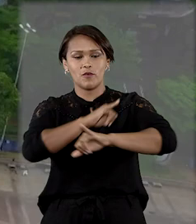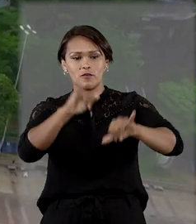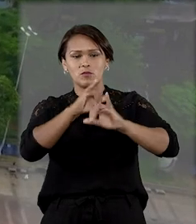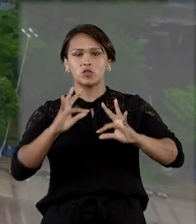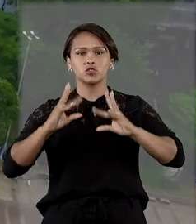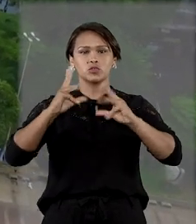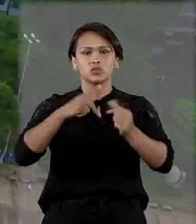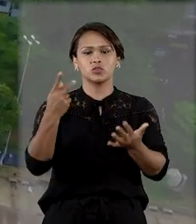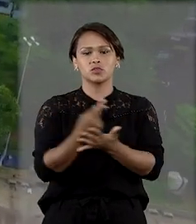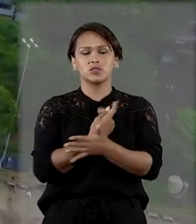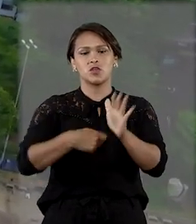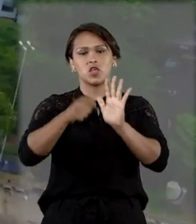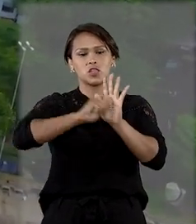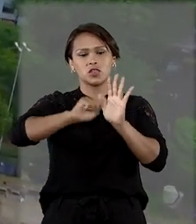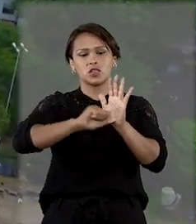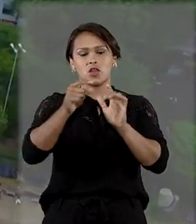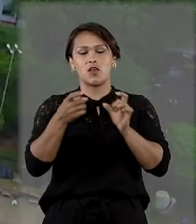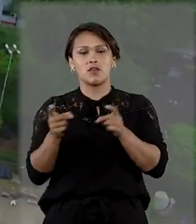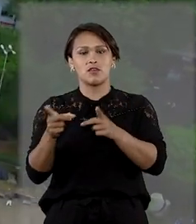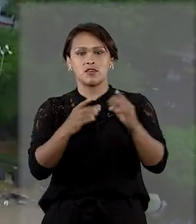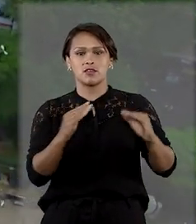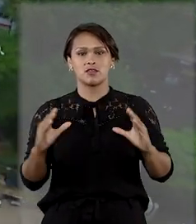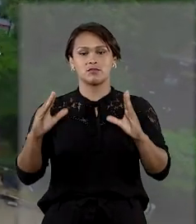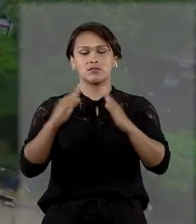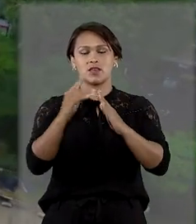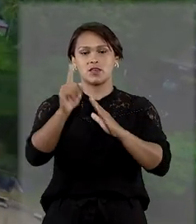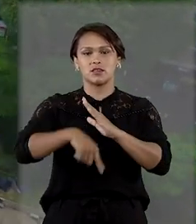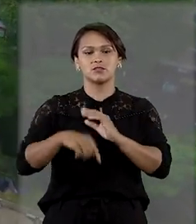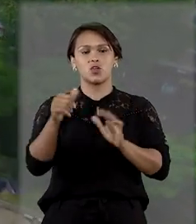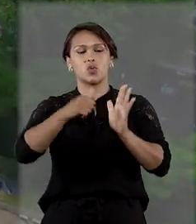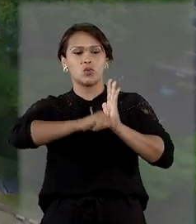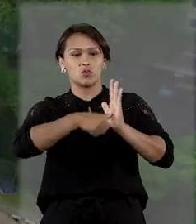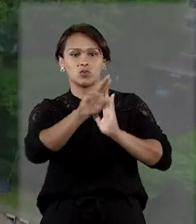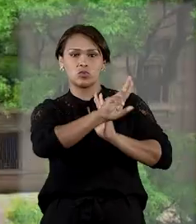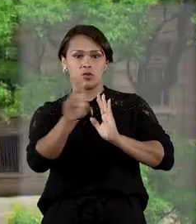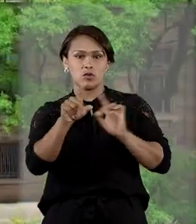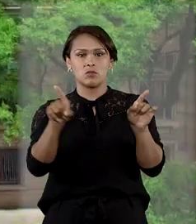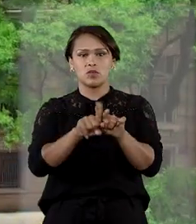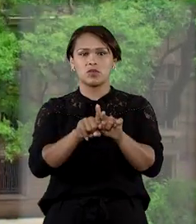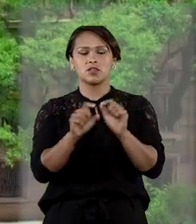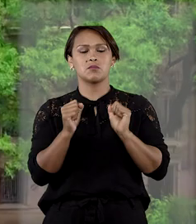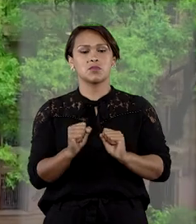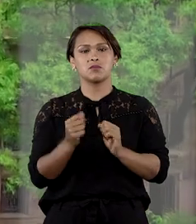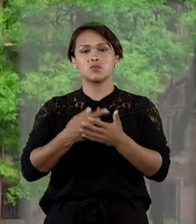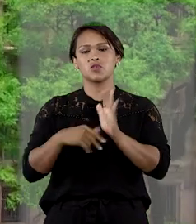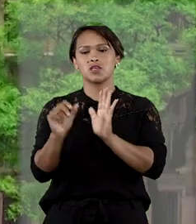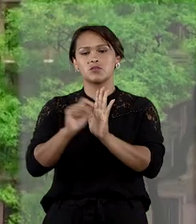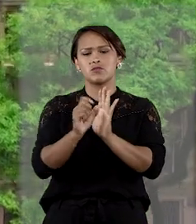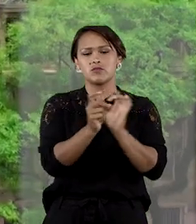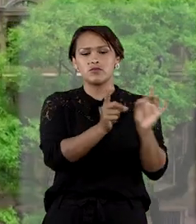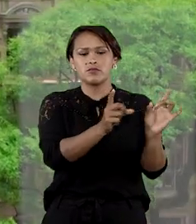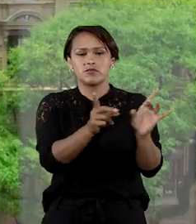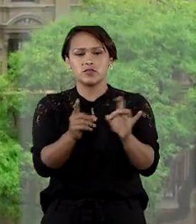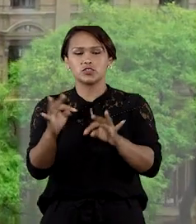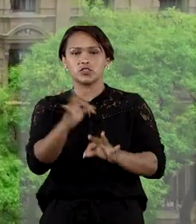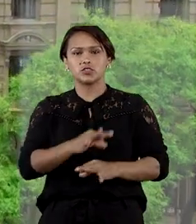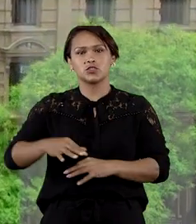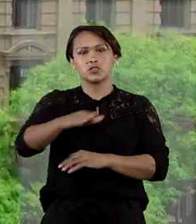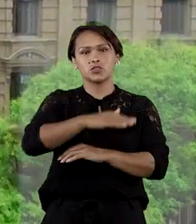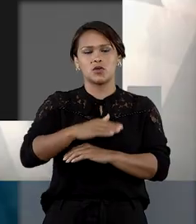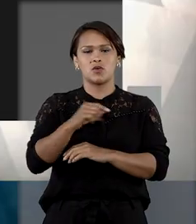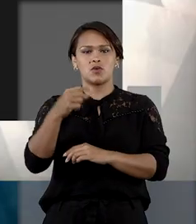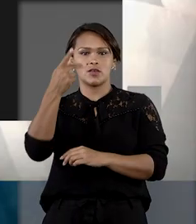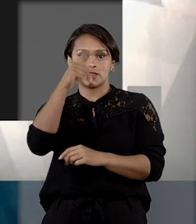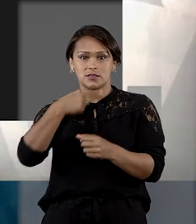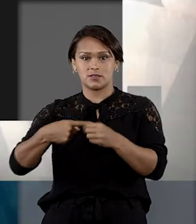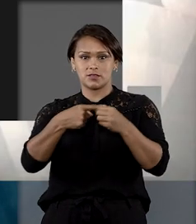informações quanto à existência de drogas no local, à identidade do suspeito e ao fato de que ele abasteceria o tráfico na região.